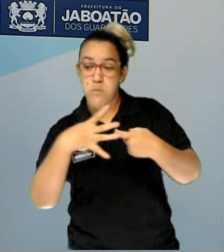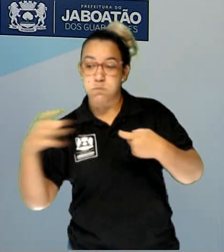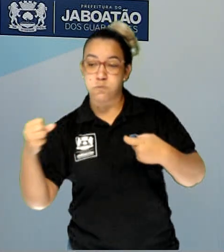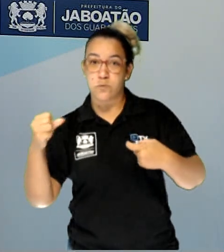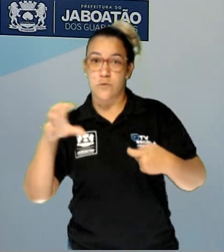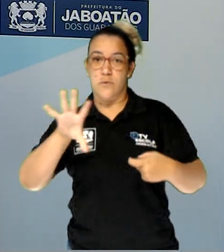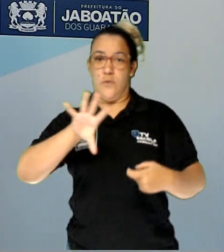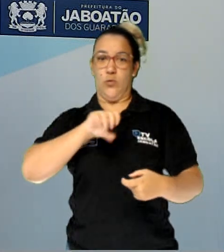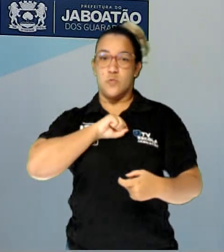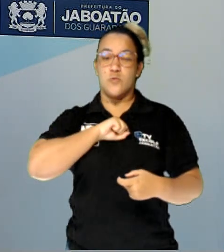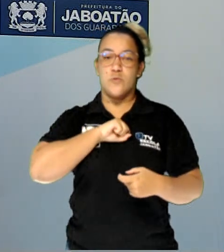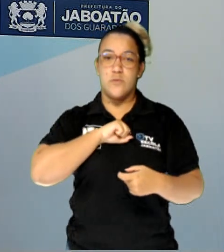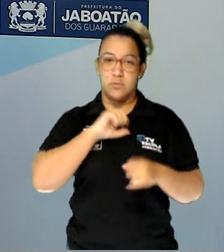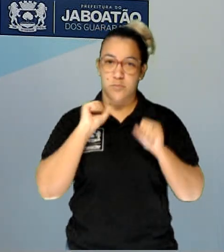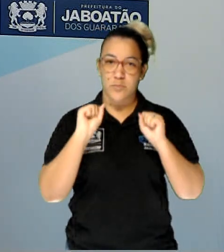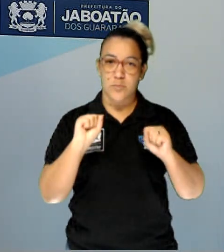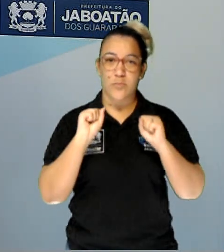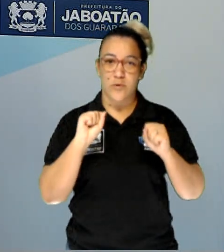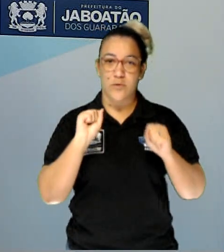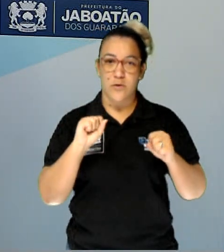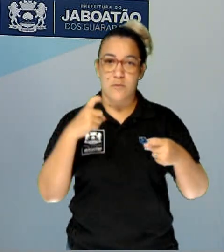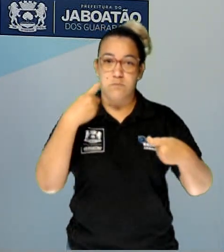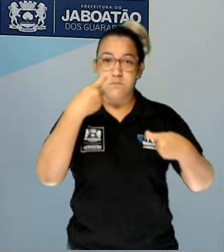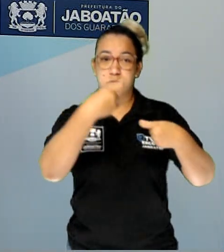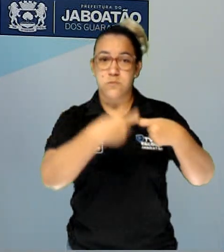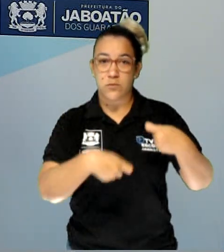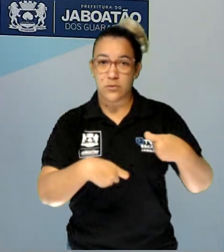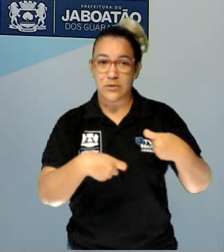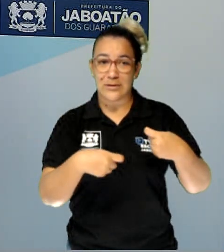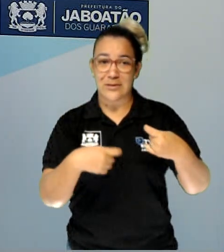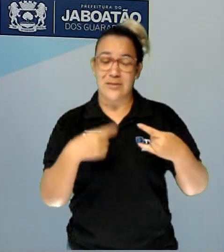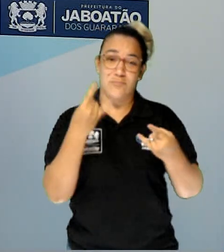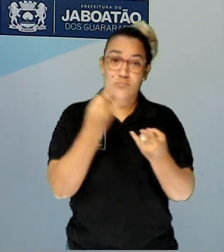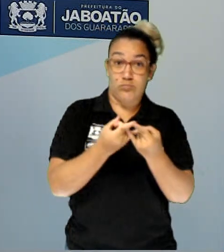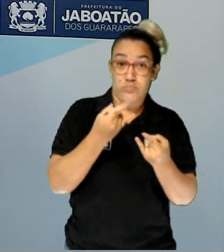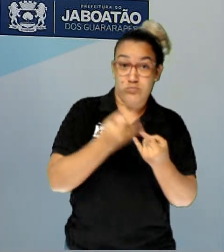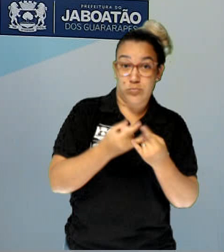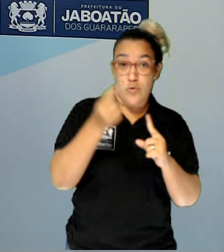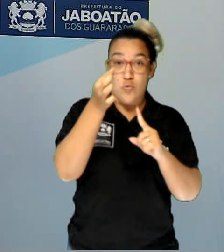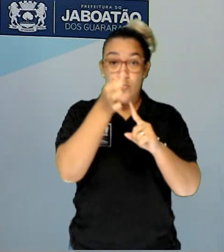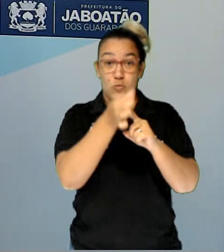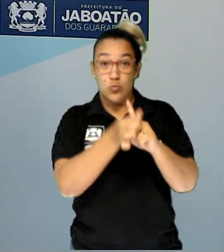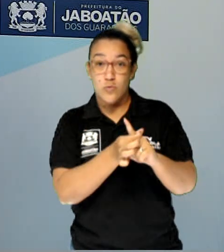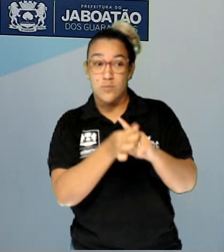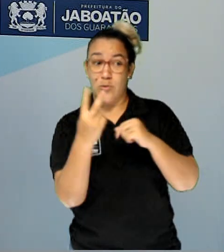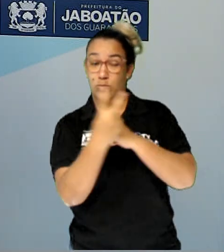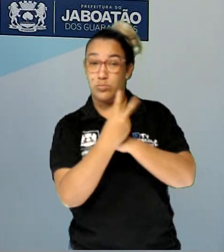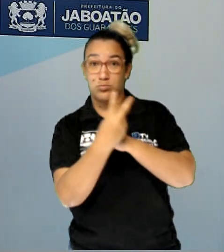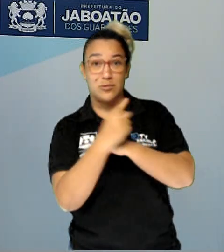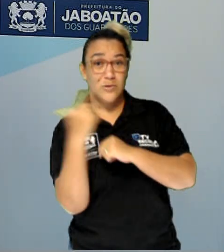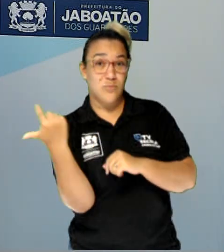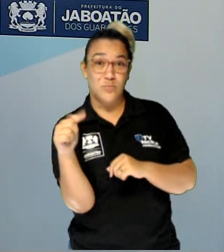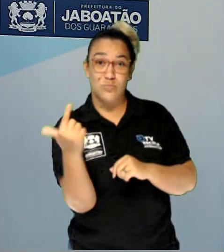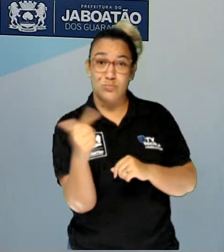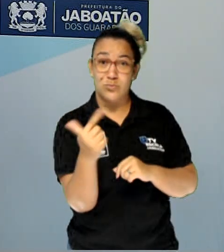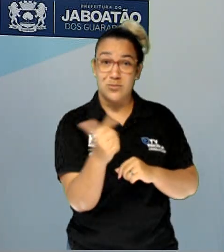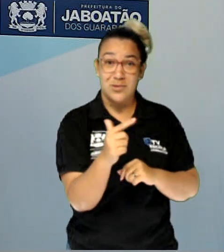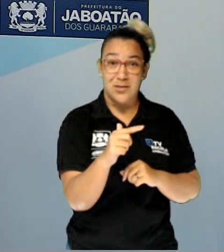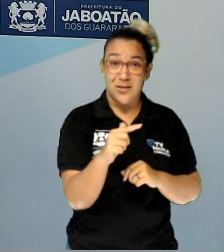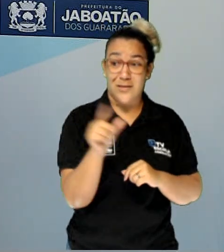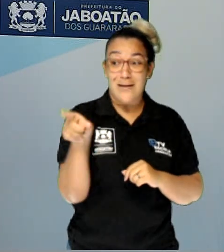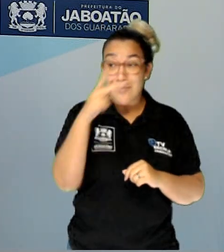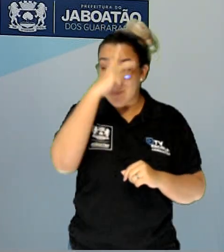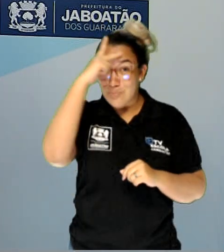durante uma relação sexual que é feita sem preservativo, sem proteção, uma das pessoas